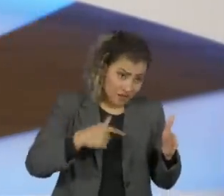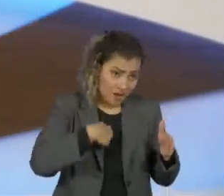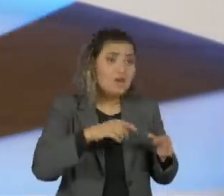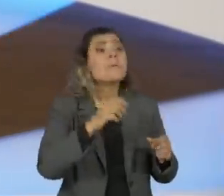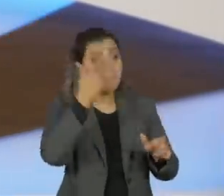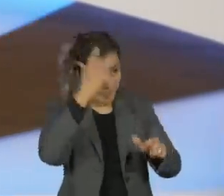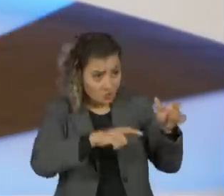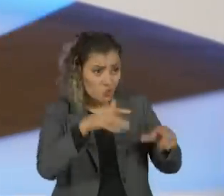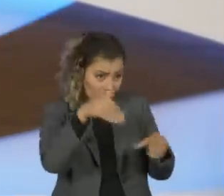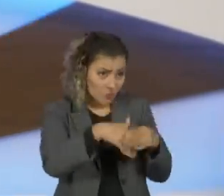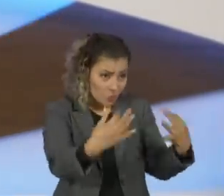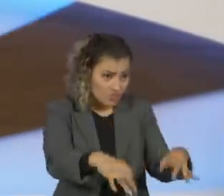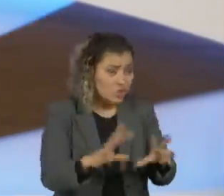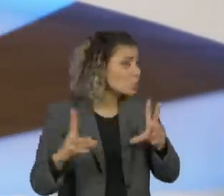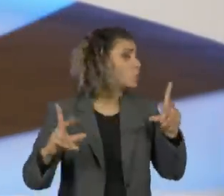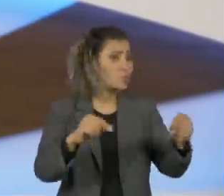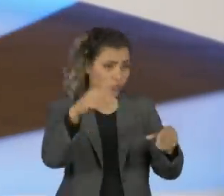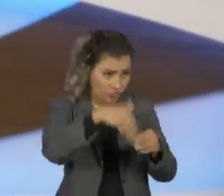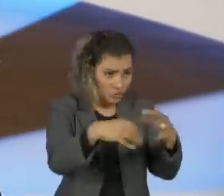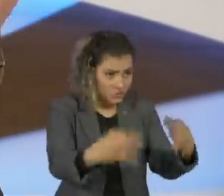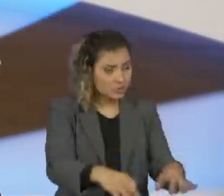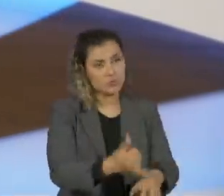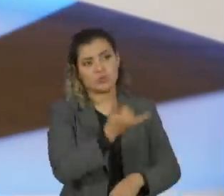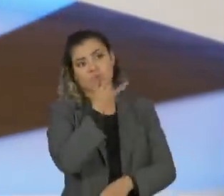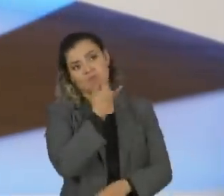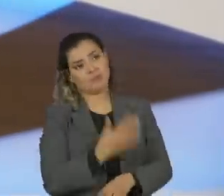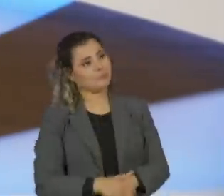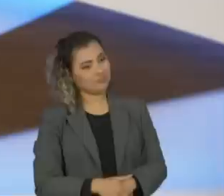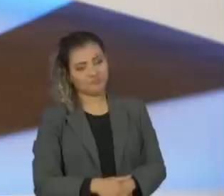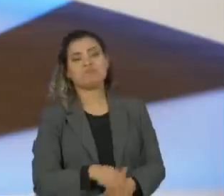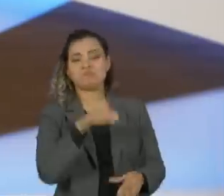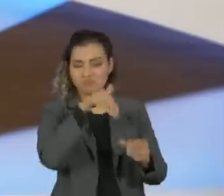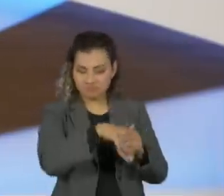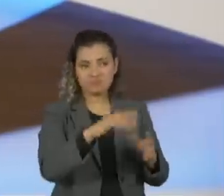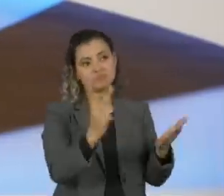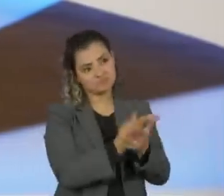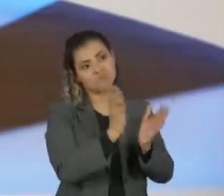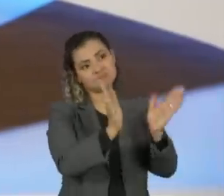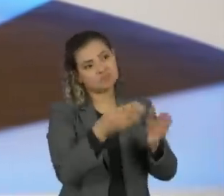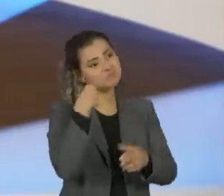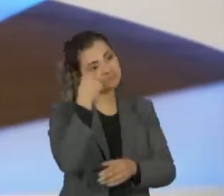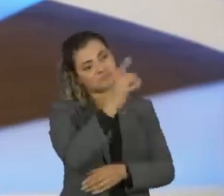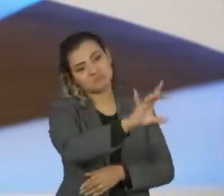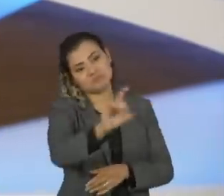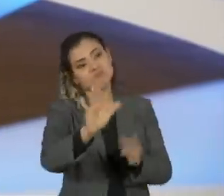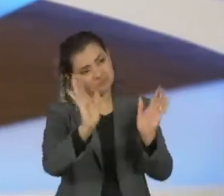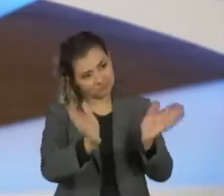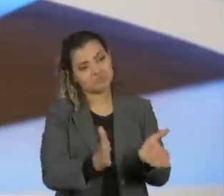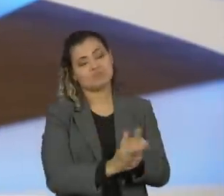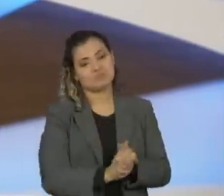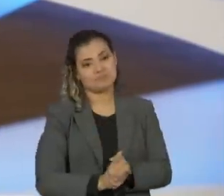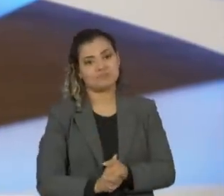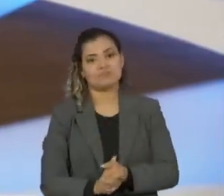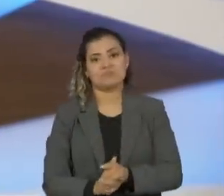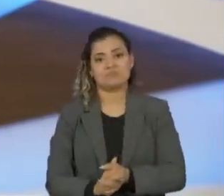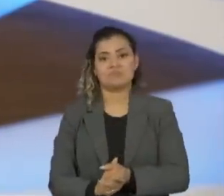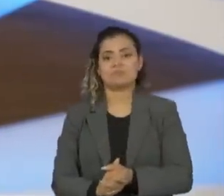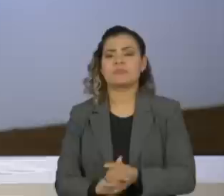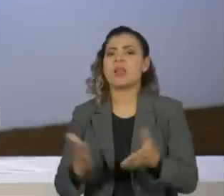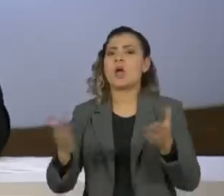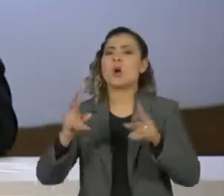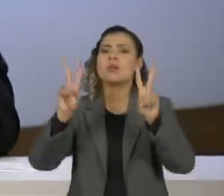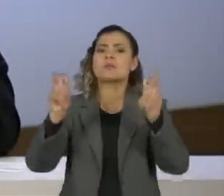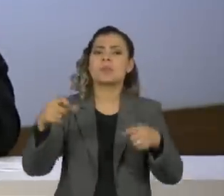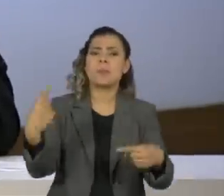alguém possa se rejubilar, já que está de ter um dia sequer votado em alguma pessoa certa no Brasil. Lobão, falar sobre